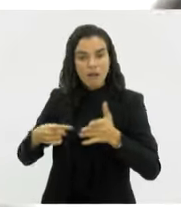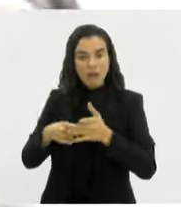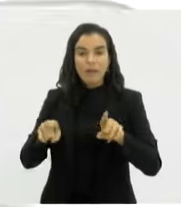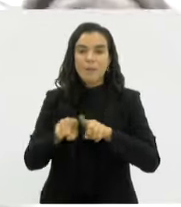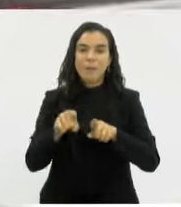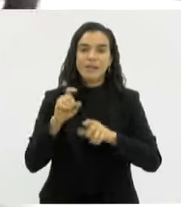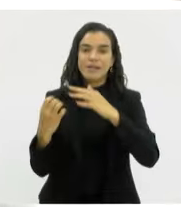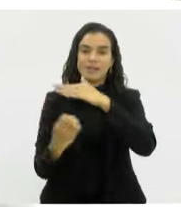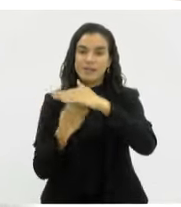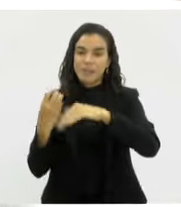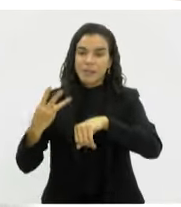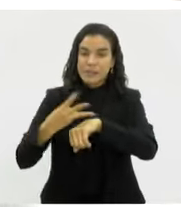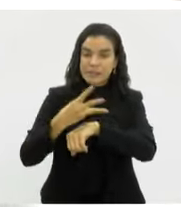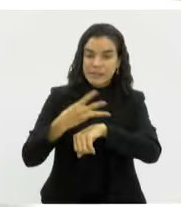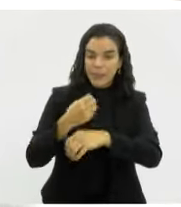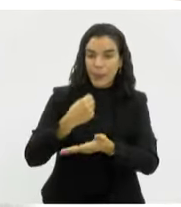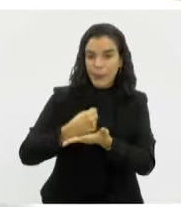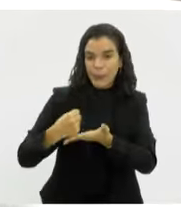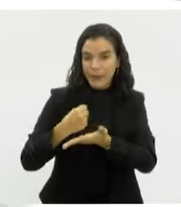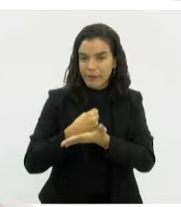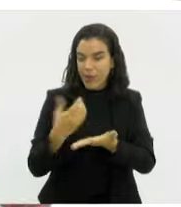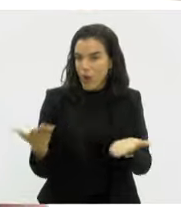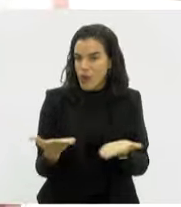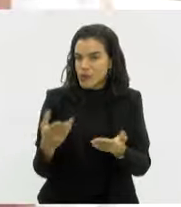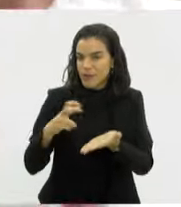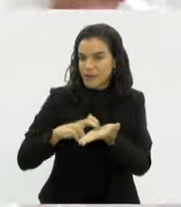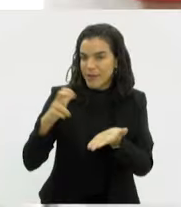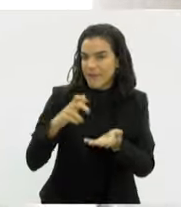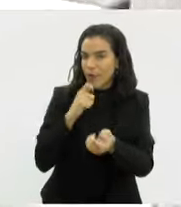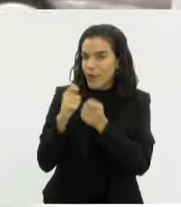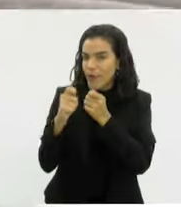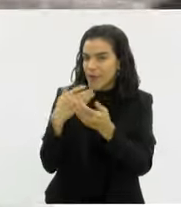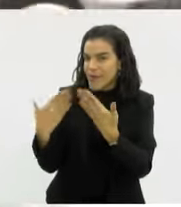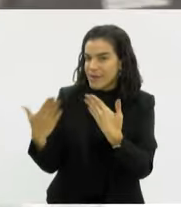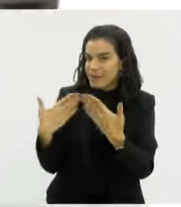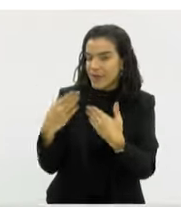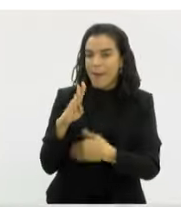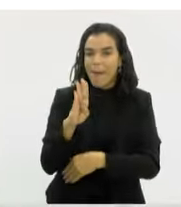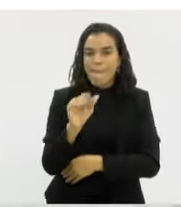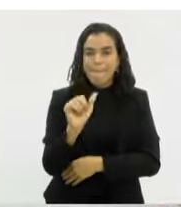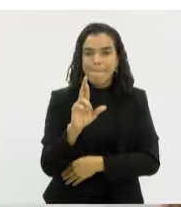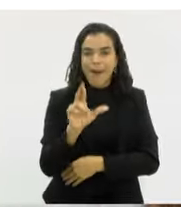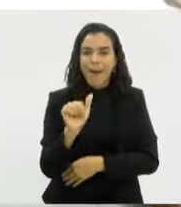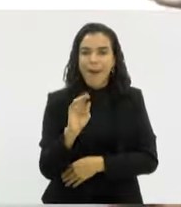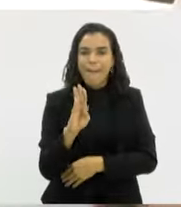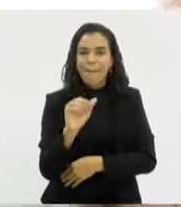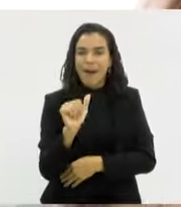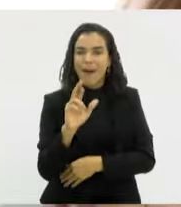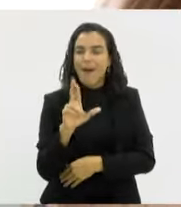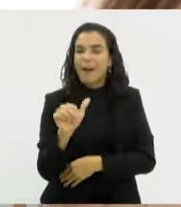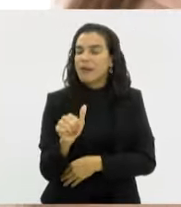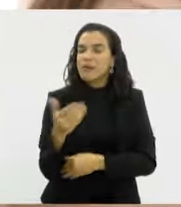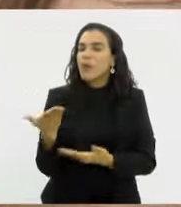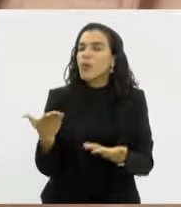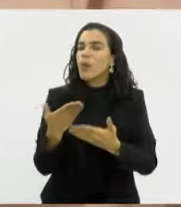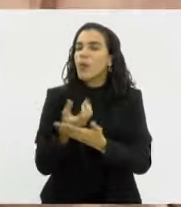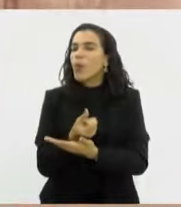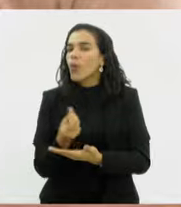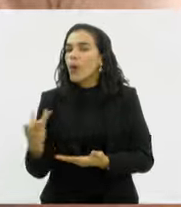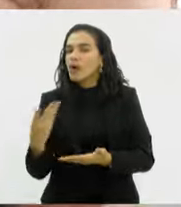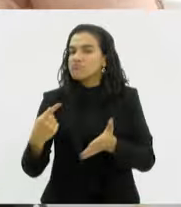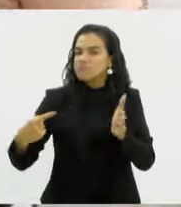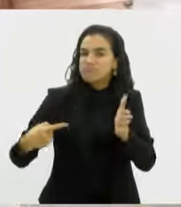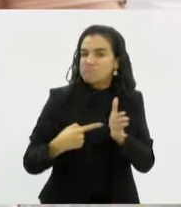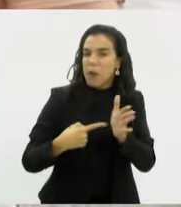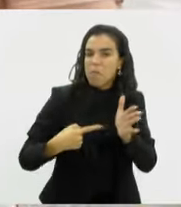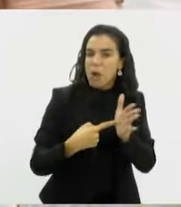terceirizadas. Quem vai conversar conosco essa manhã é a Auditora Fiscal do Trabalho, Bárbara Rigo. Bárbara, quais foram essas denúncias realizadas que